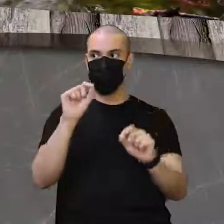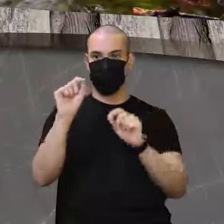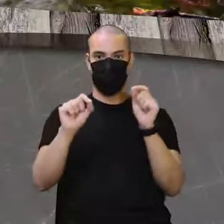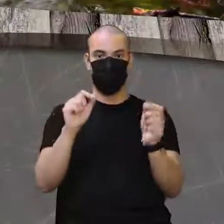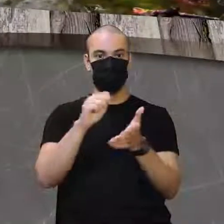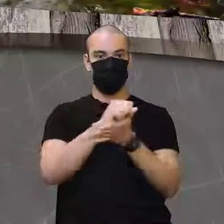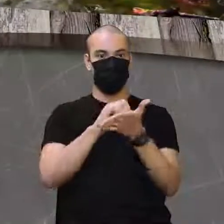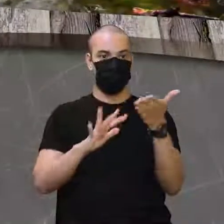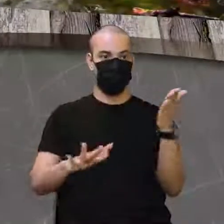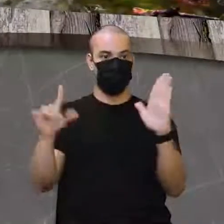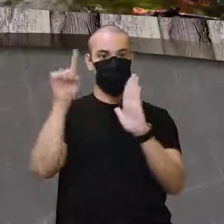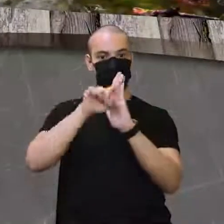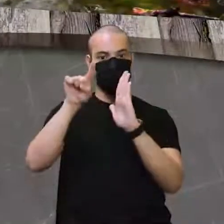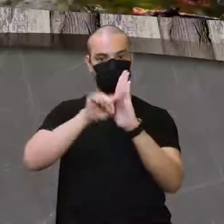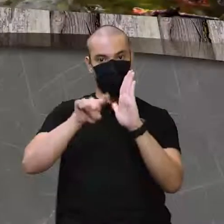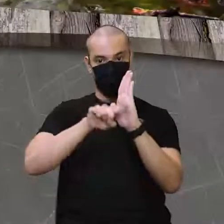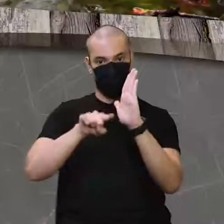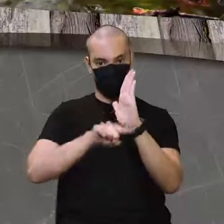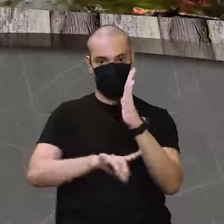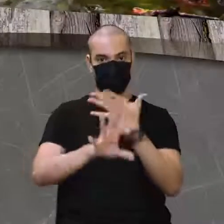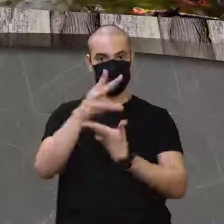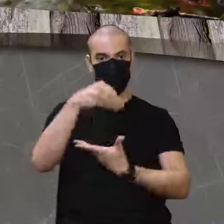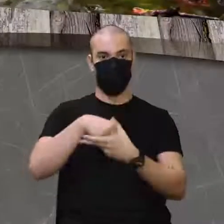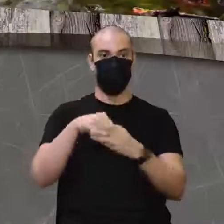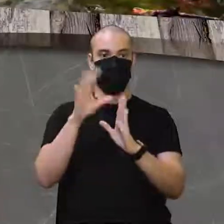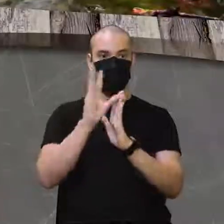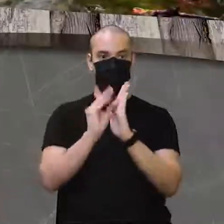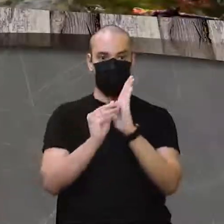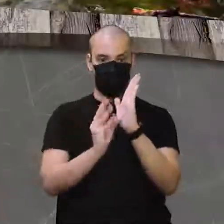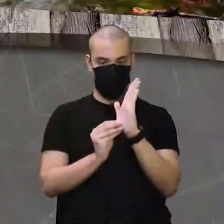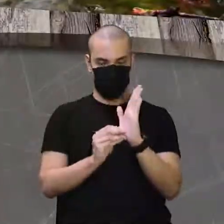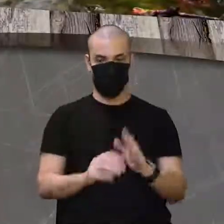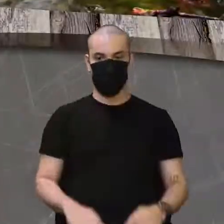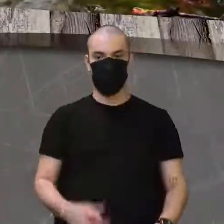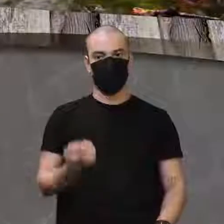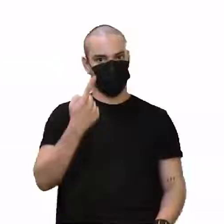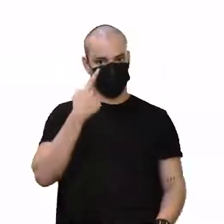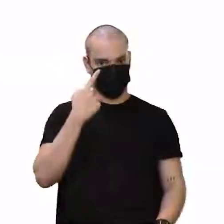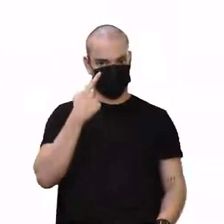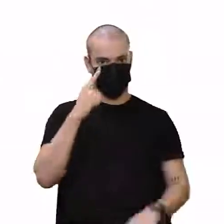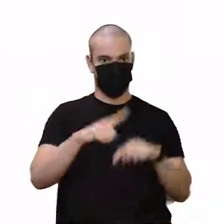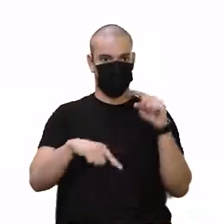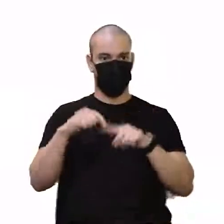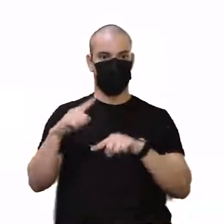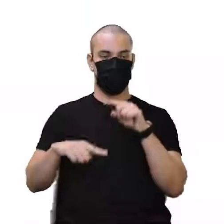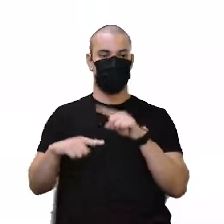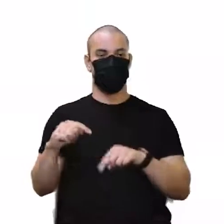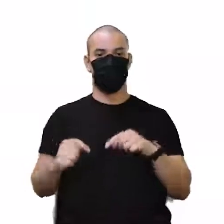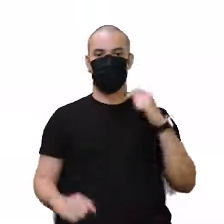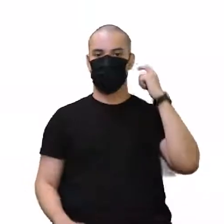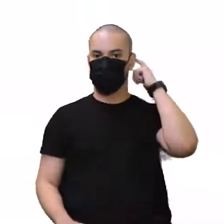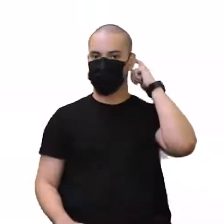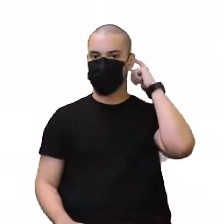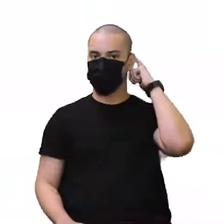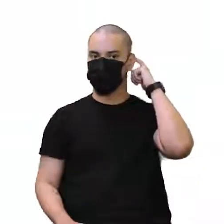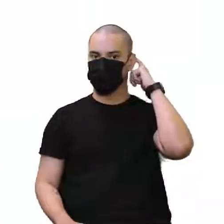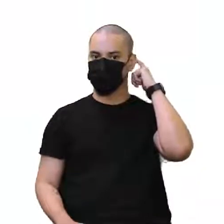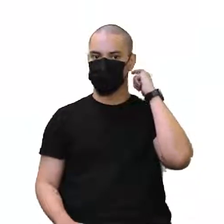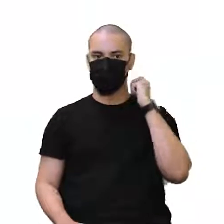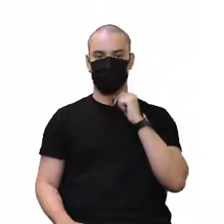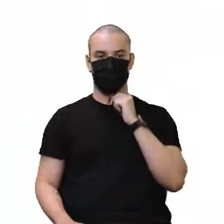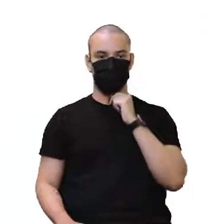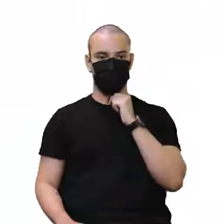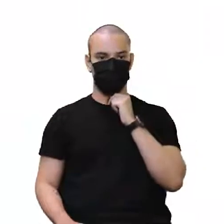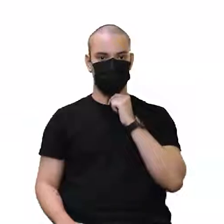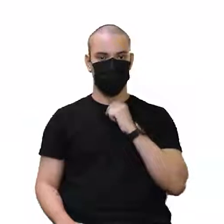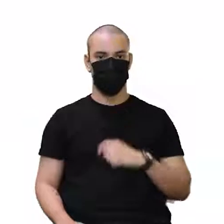atividades, as questõezinhas em cima do nosso conteúdo. Tá bom? Vamos dar uma olhadinha no nosso material? Prof, lê pra nós.